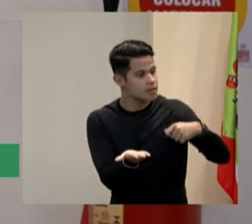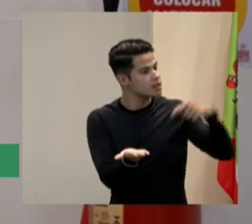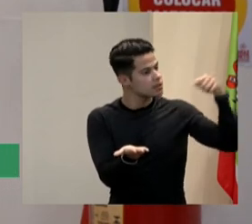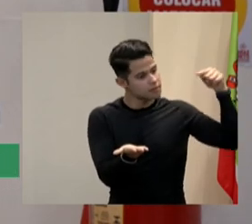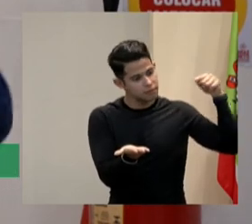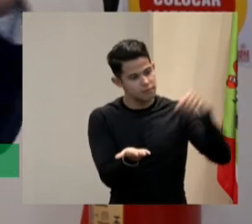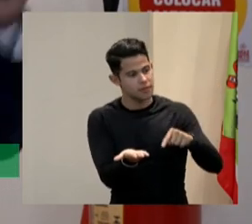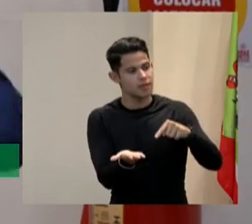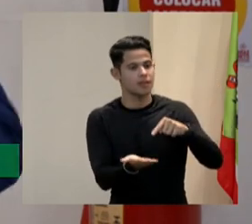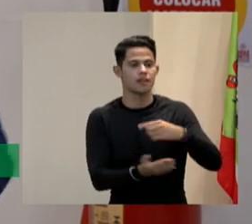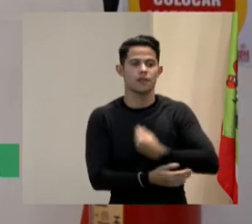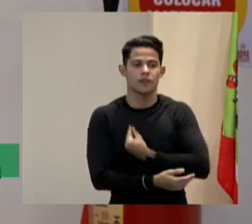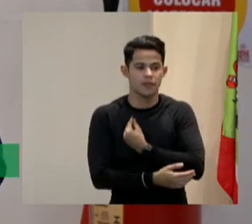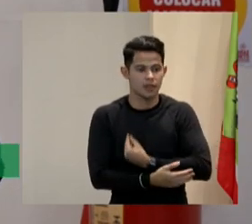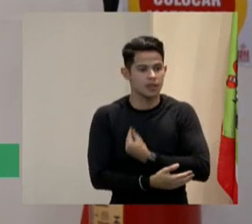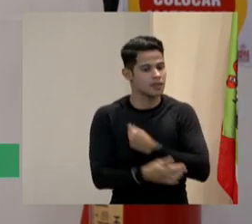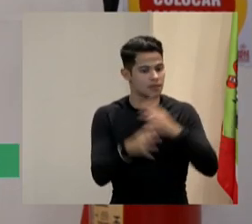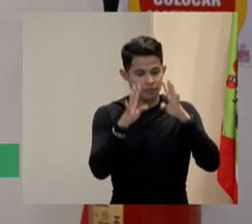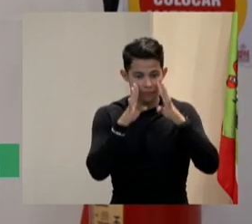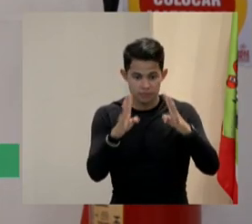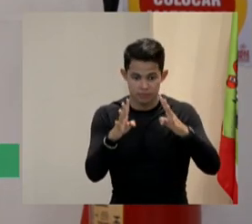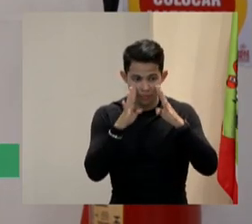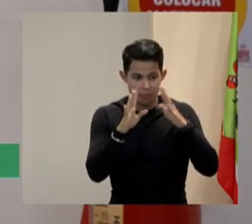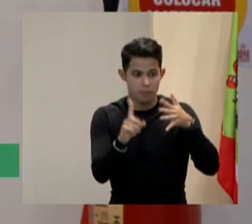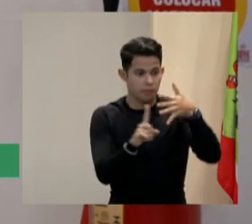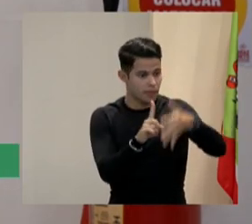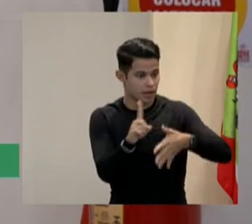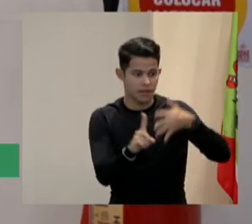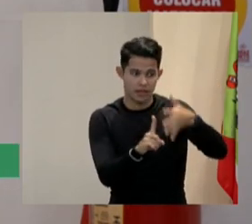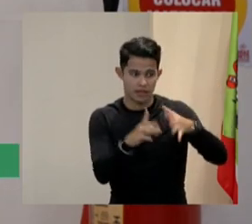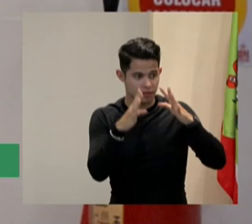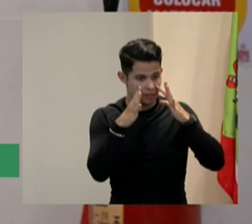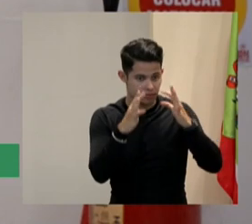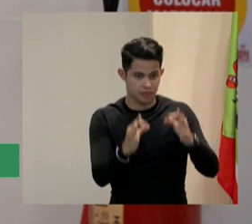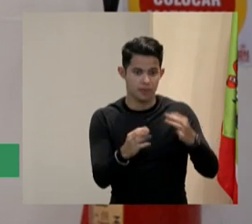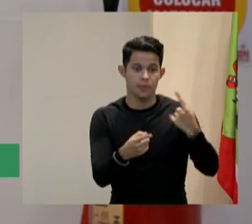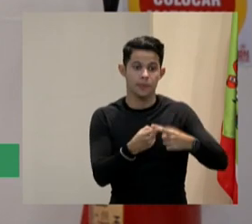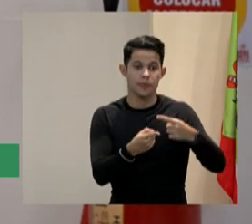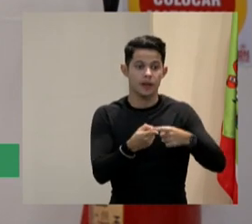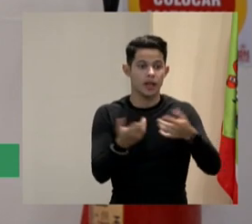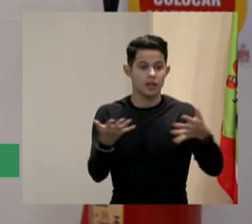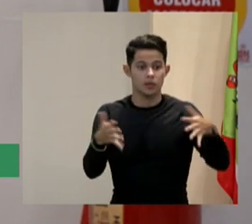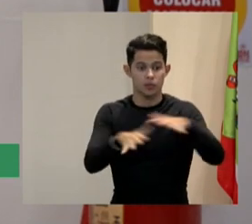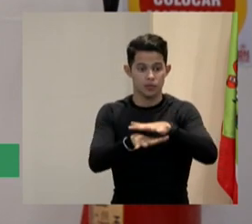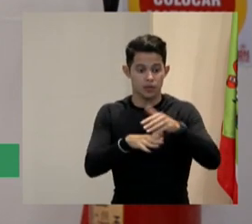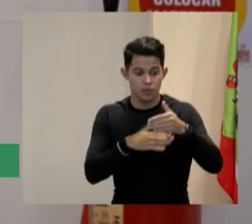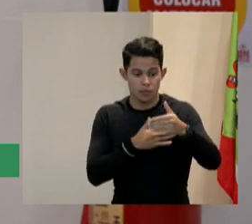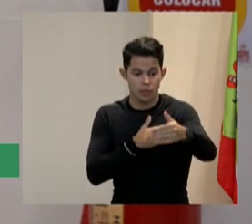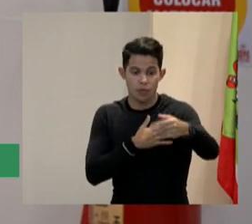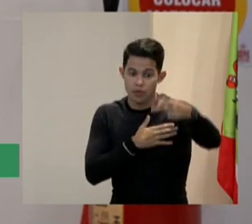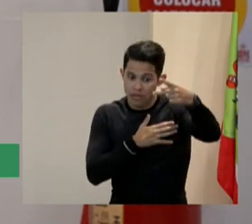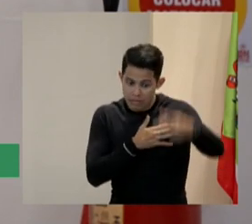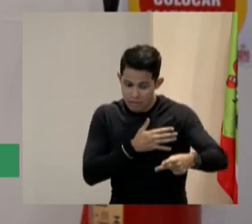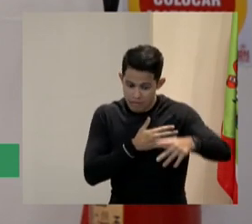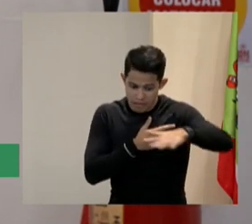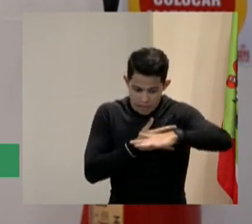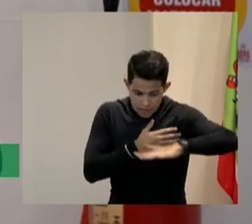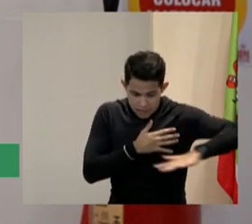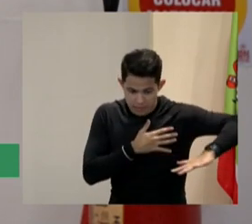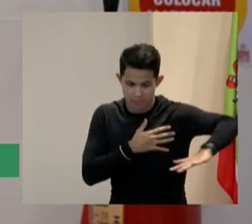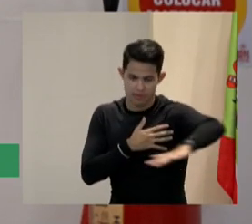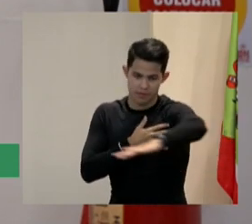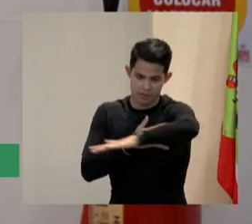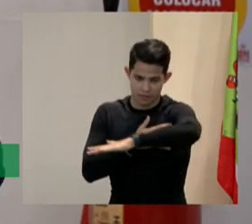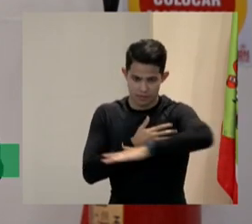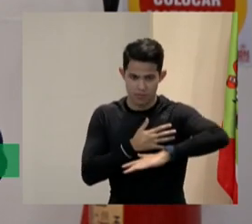aqui ouvindo todas essas palestras porque a inclusão tem que começar a partir daqui desses espaços e uma